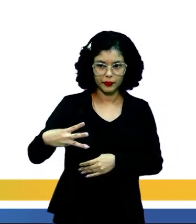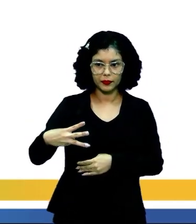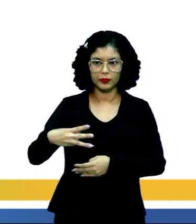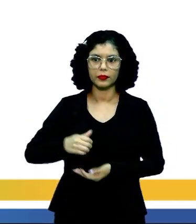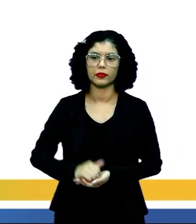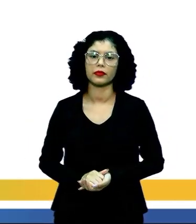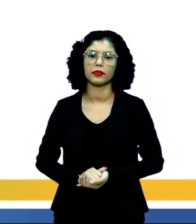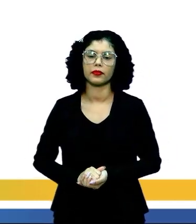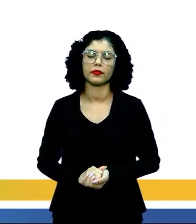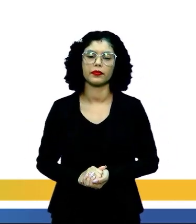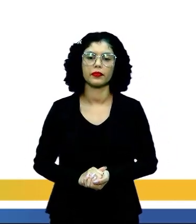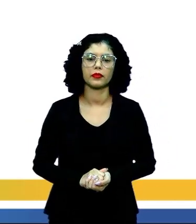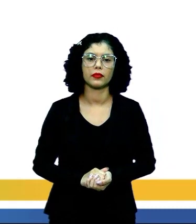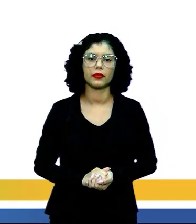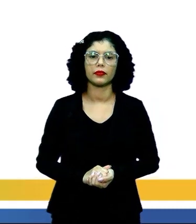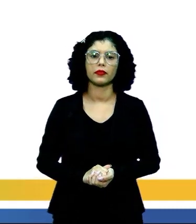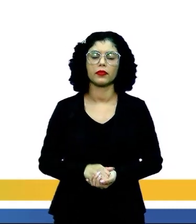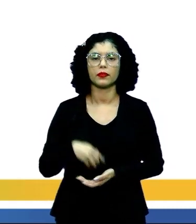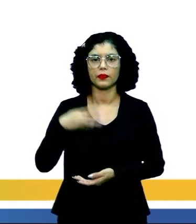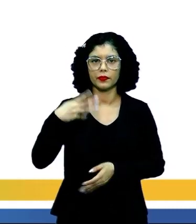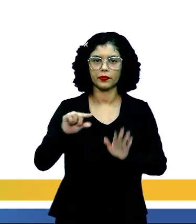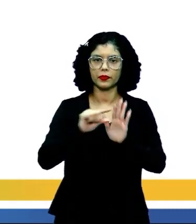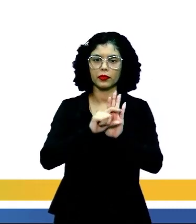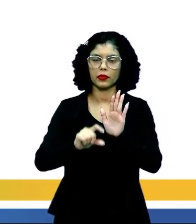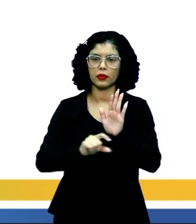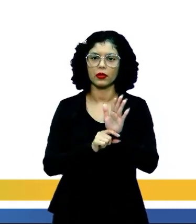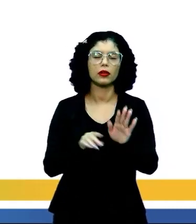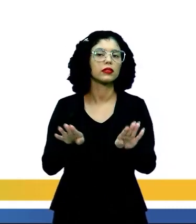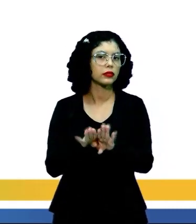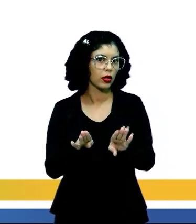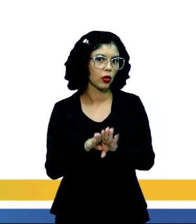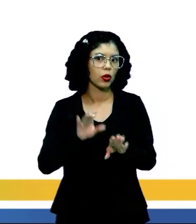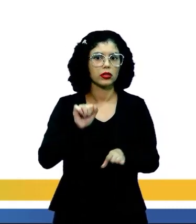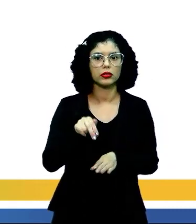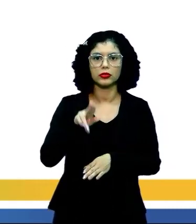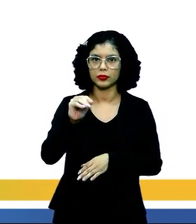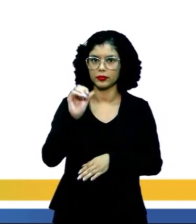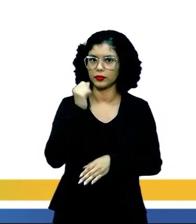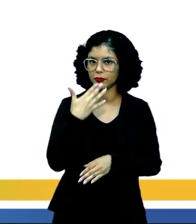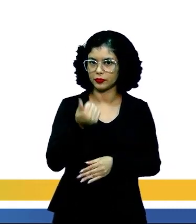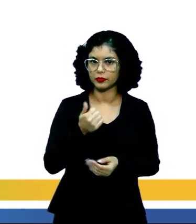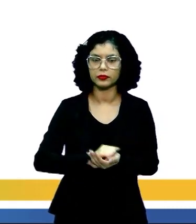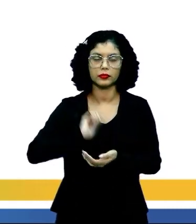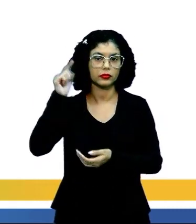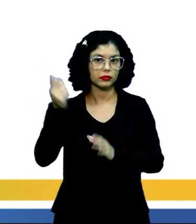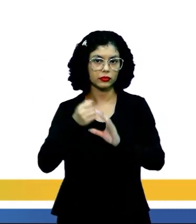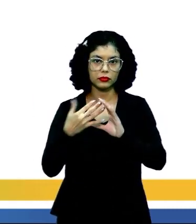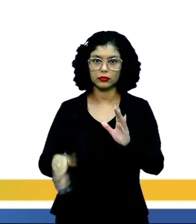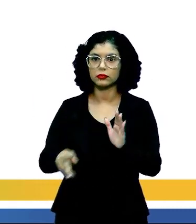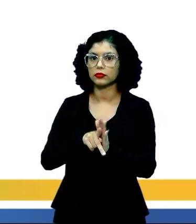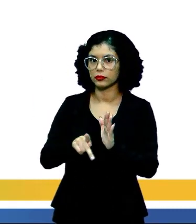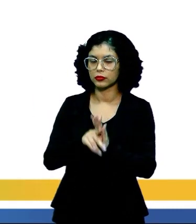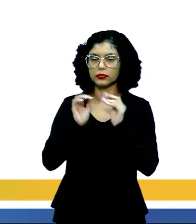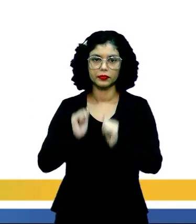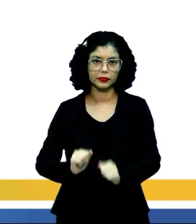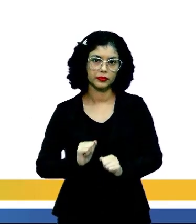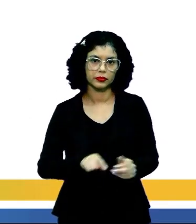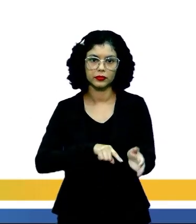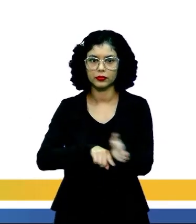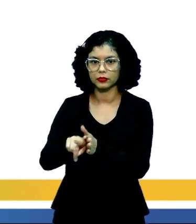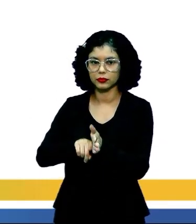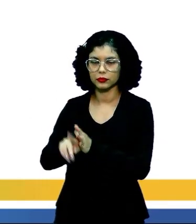e três versos na quarta estrofe. Isso é um soneto, tá bom? Tem outras características do soneto que vocês podem